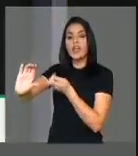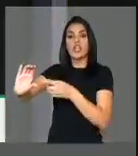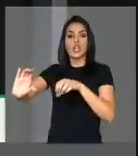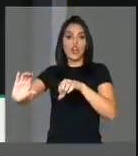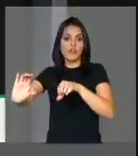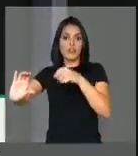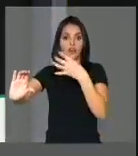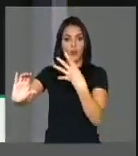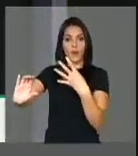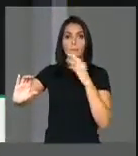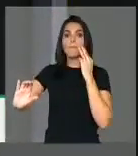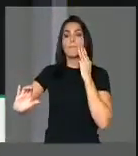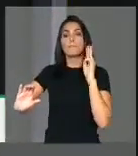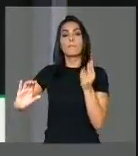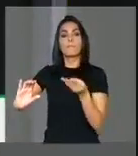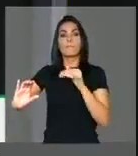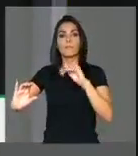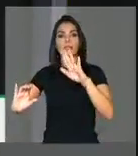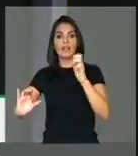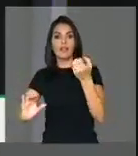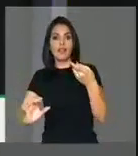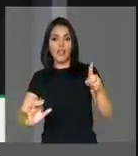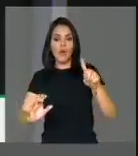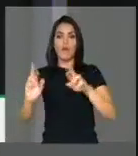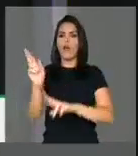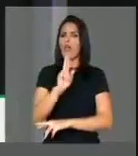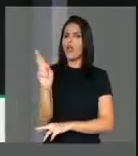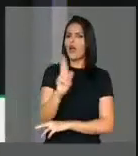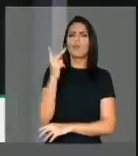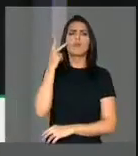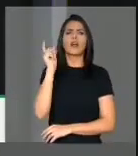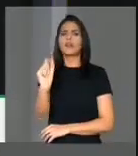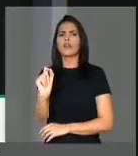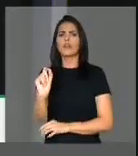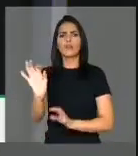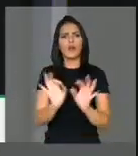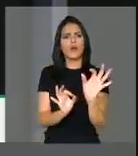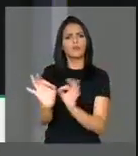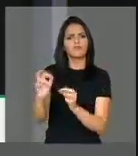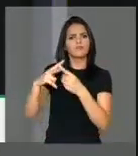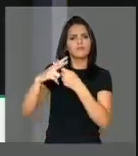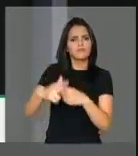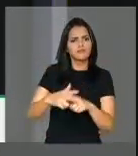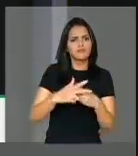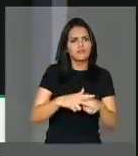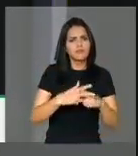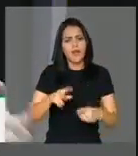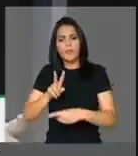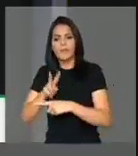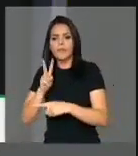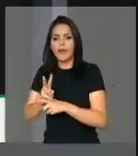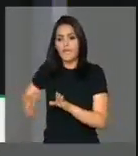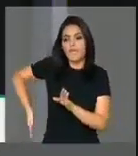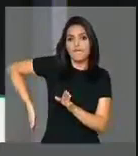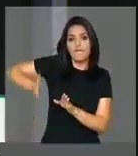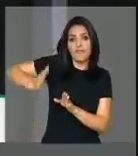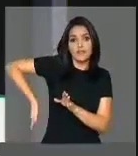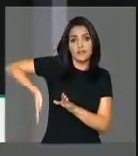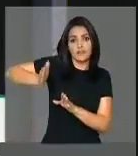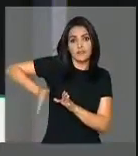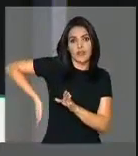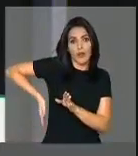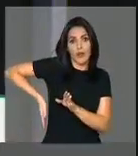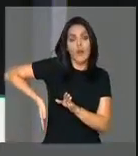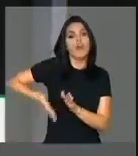de R 94 milhões para atender essa demanda que é muito marcante nos